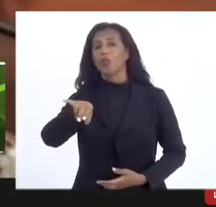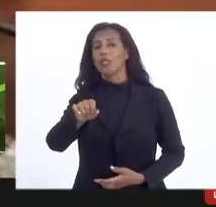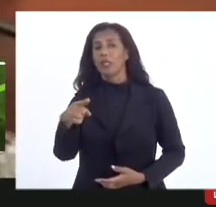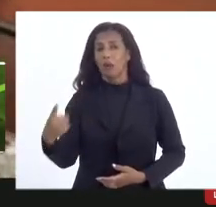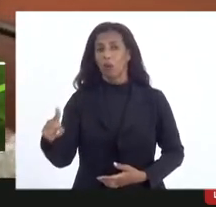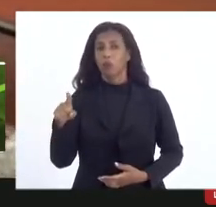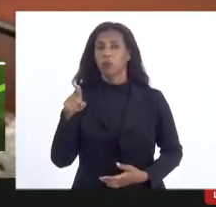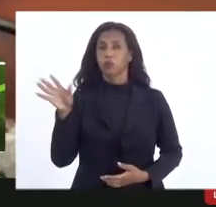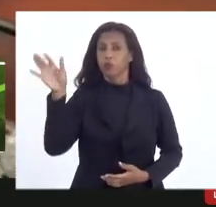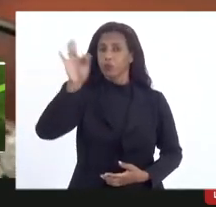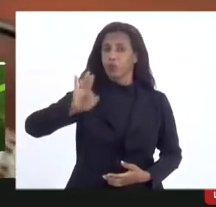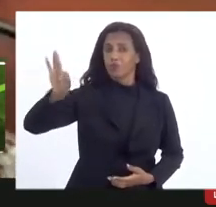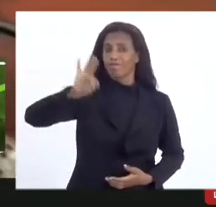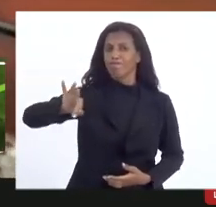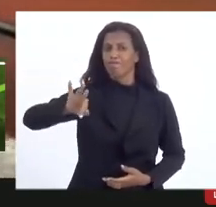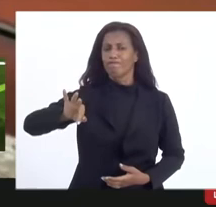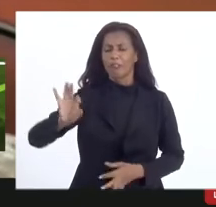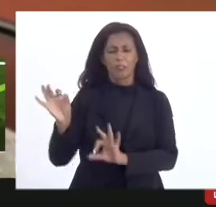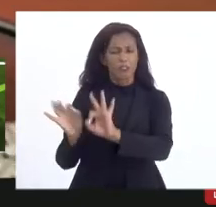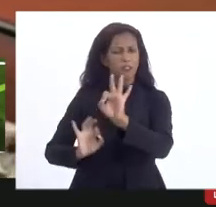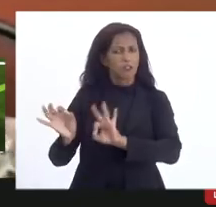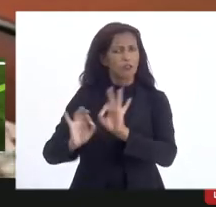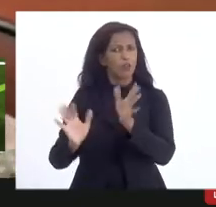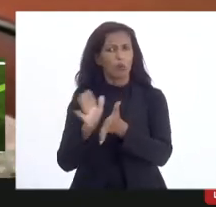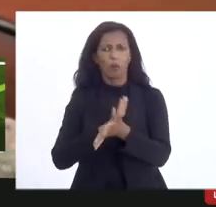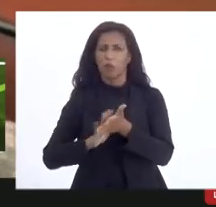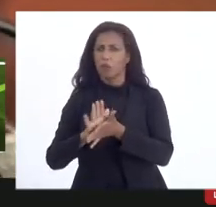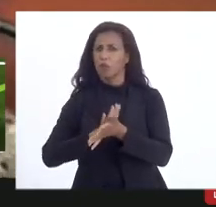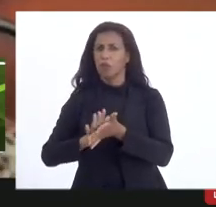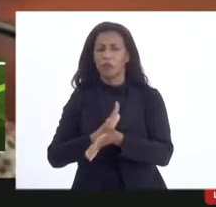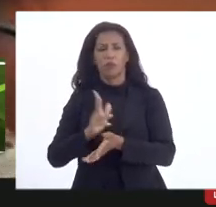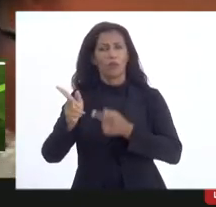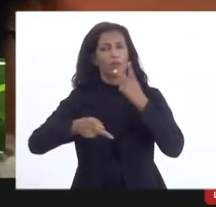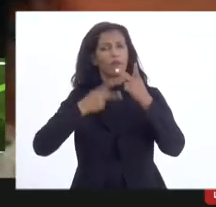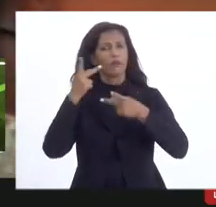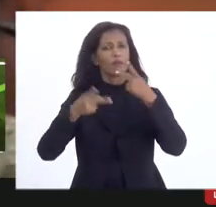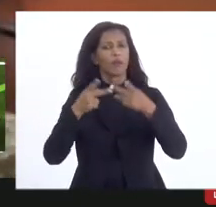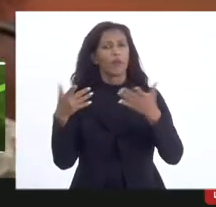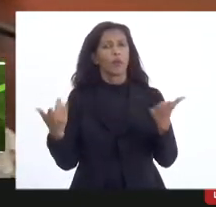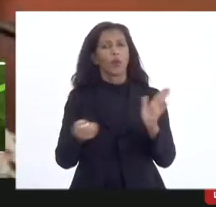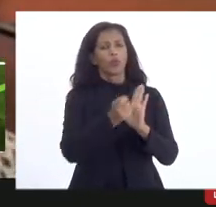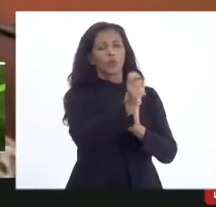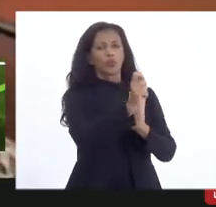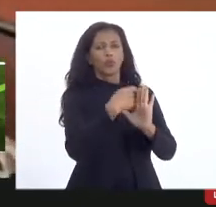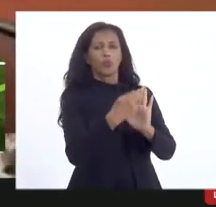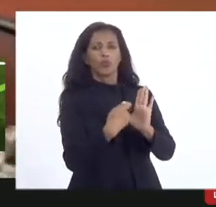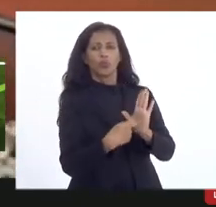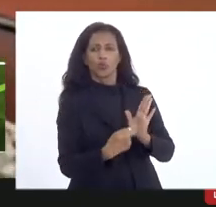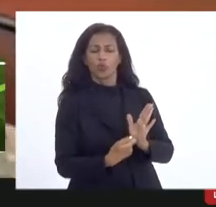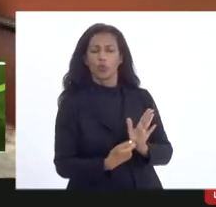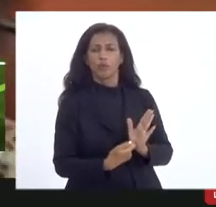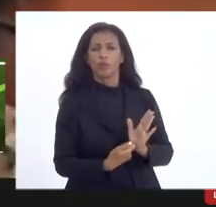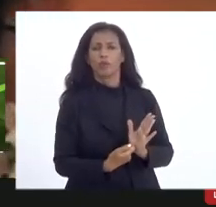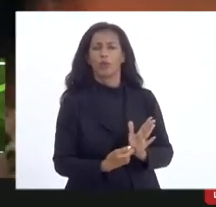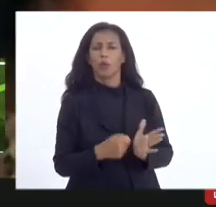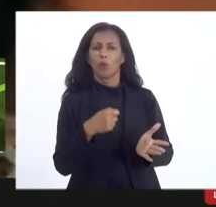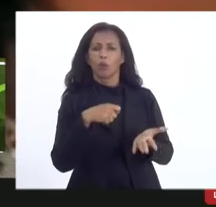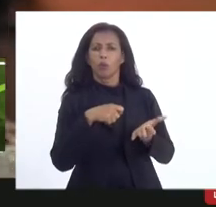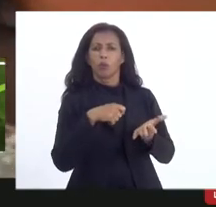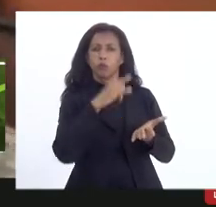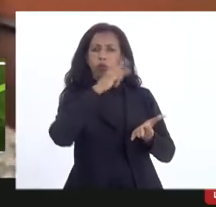da União de forma nenhuma disse quando escreveu o acordo que